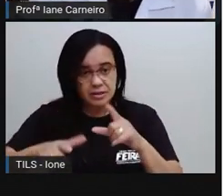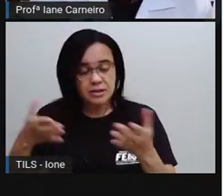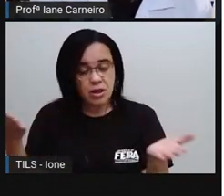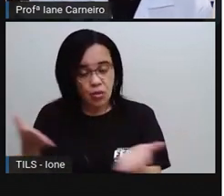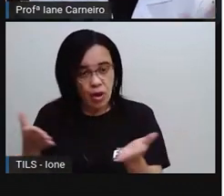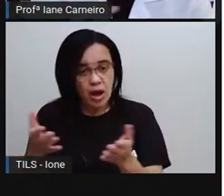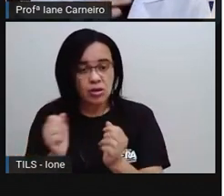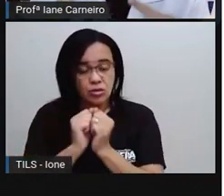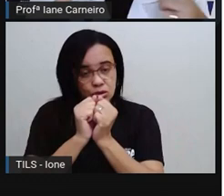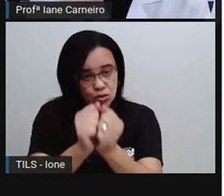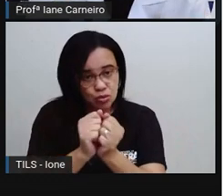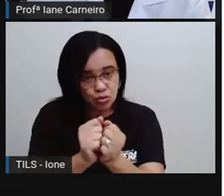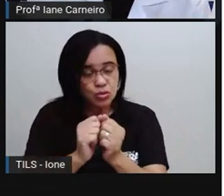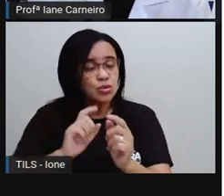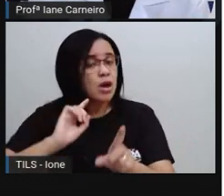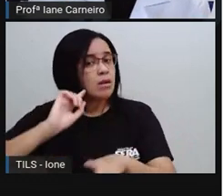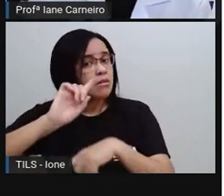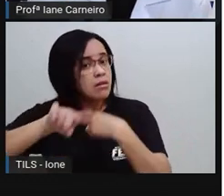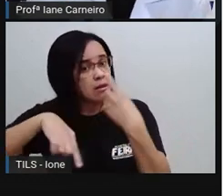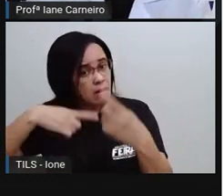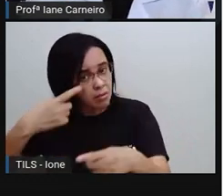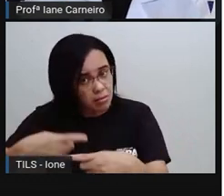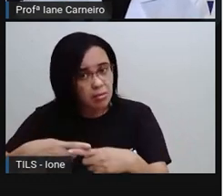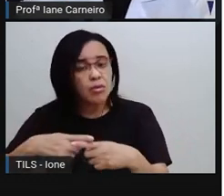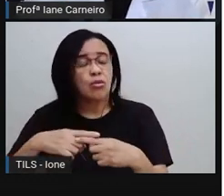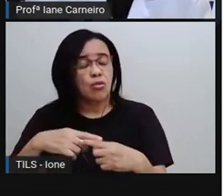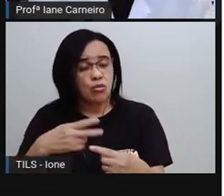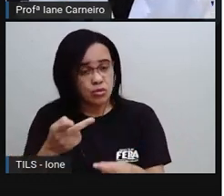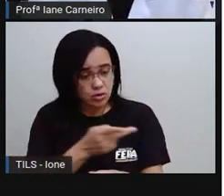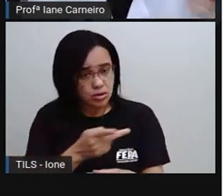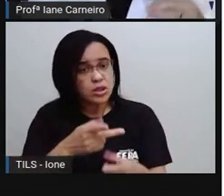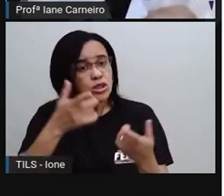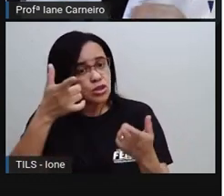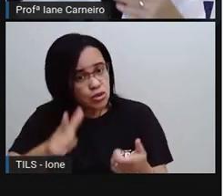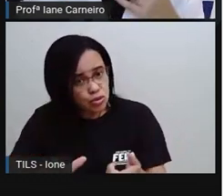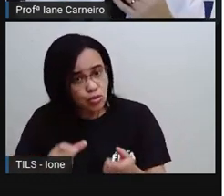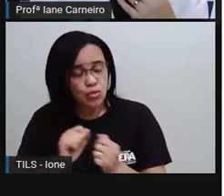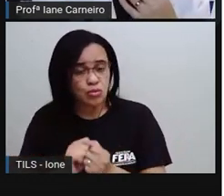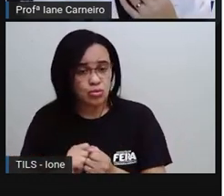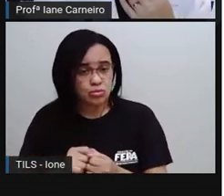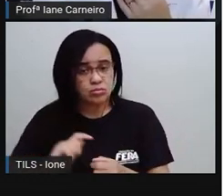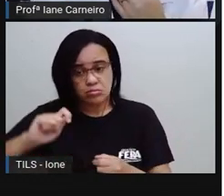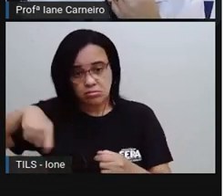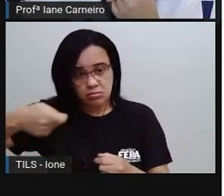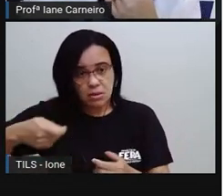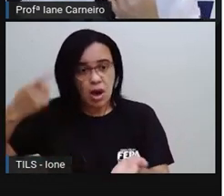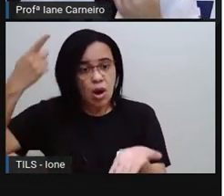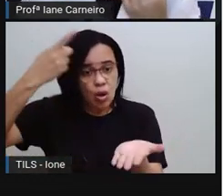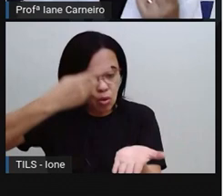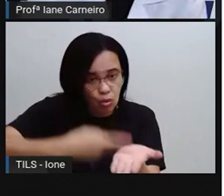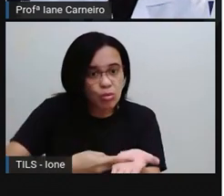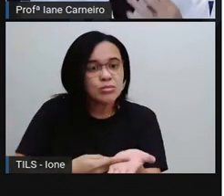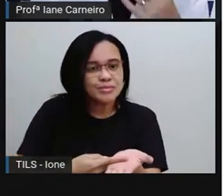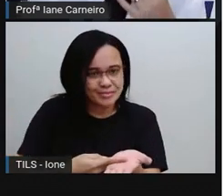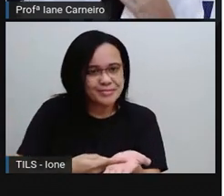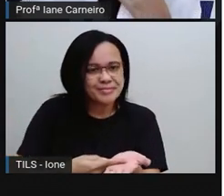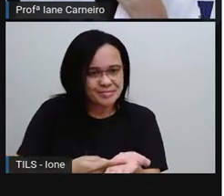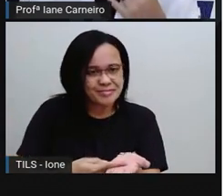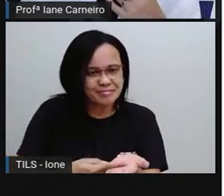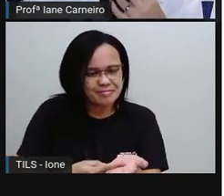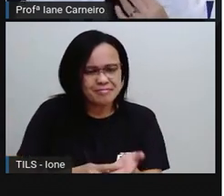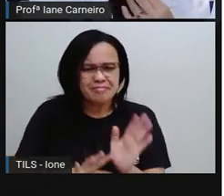eu assisto. E aí, a gente combina, né? Então, aqui, será que os dois brigaram? Porque o jardim estava